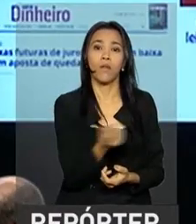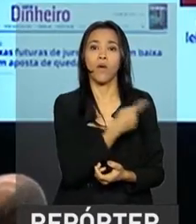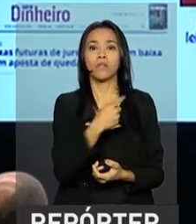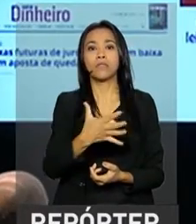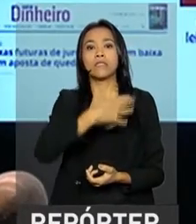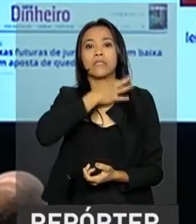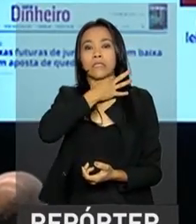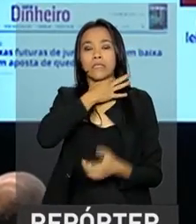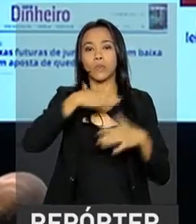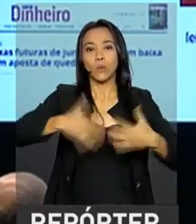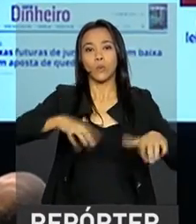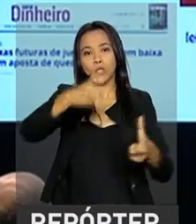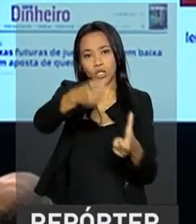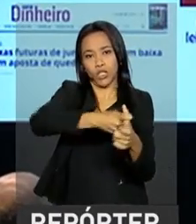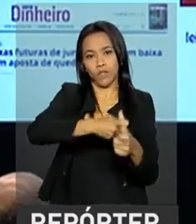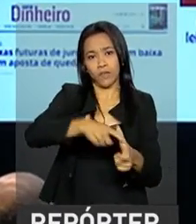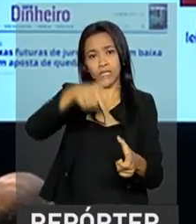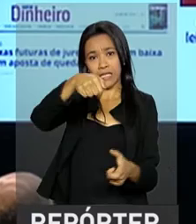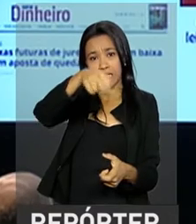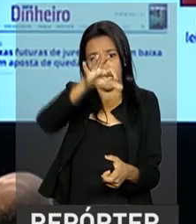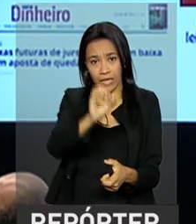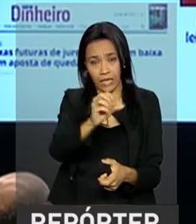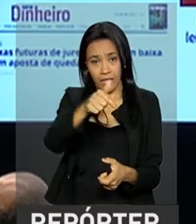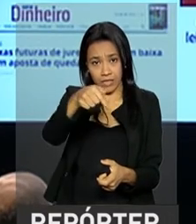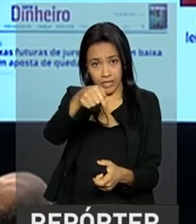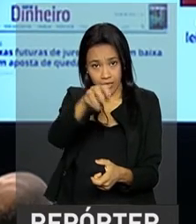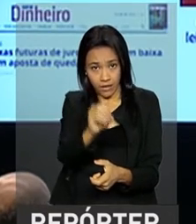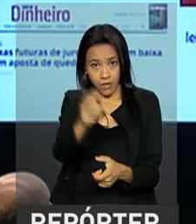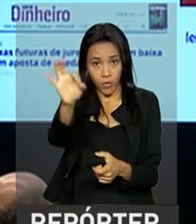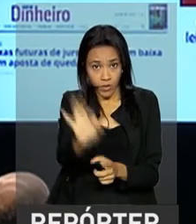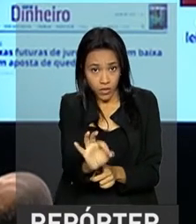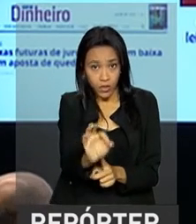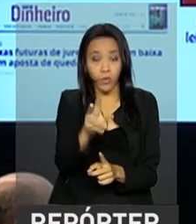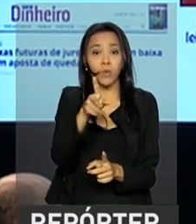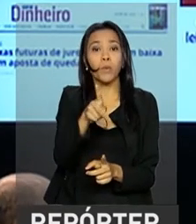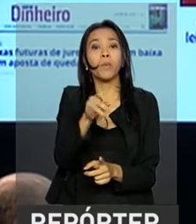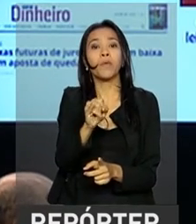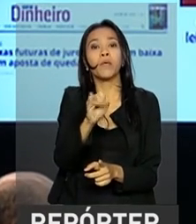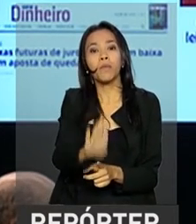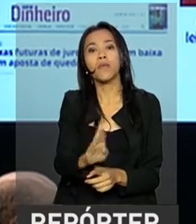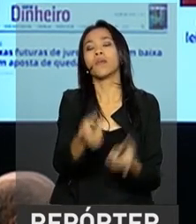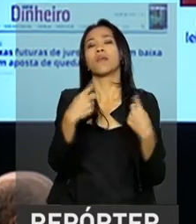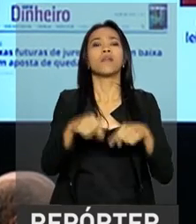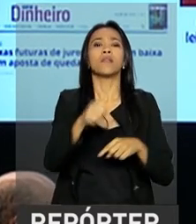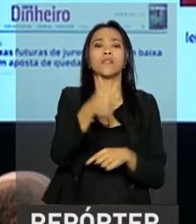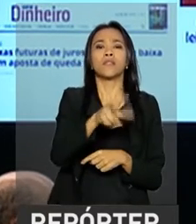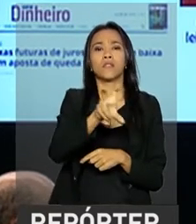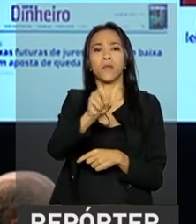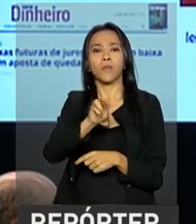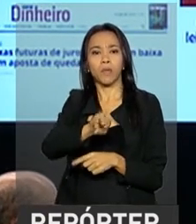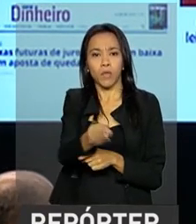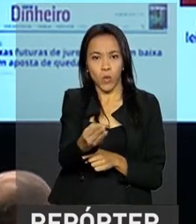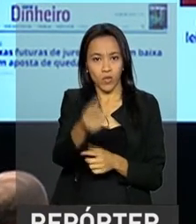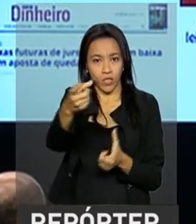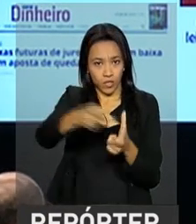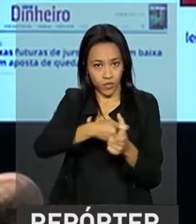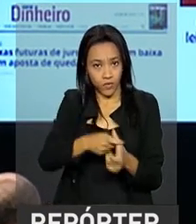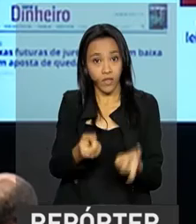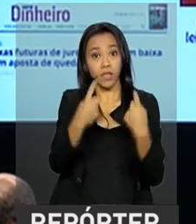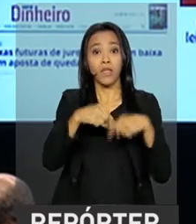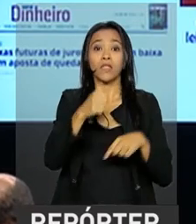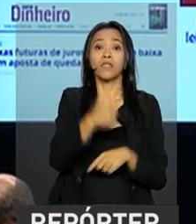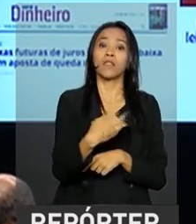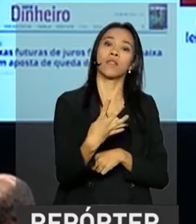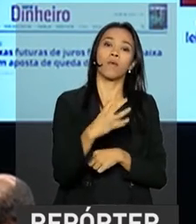a dívida em 70% do PIB, tivemos 150 bilhões de déficit o ano passado e teremos 140